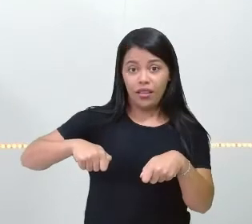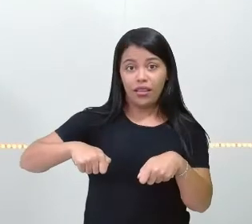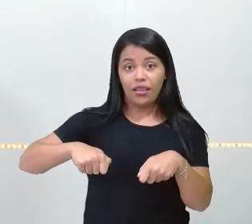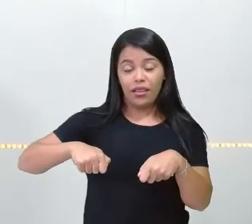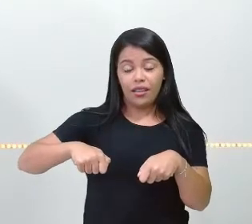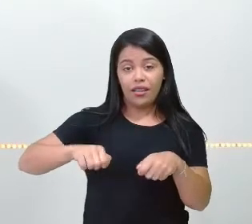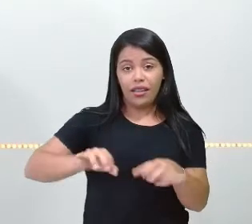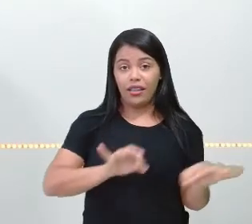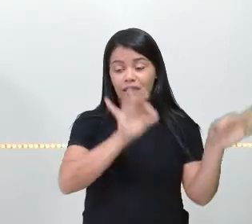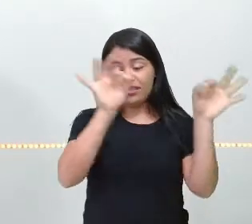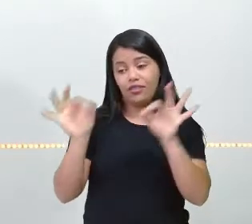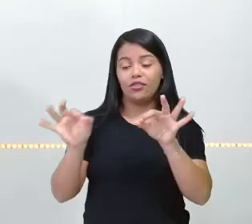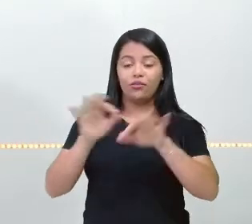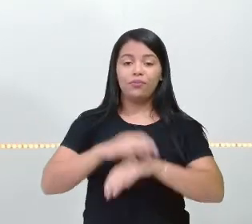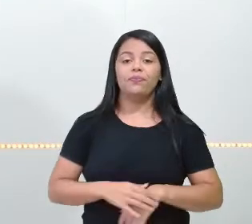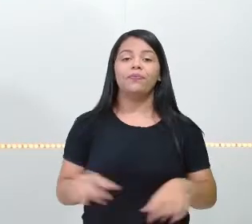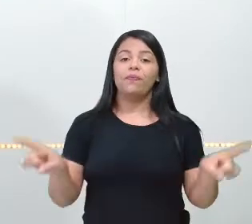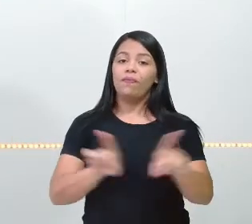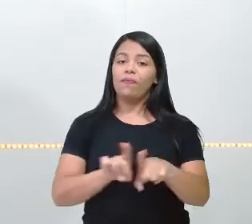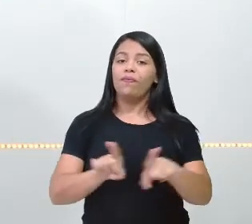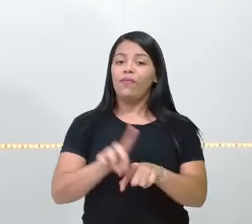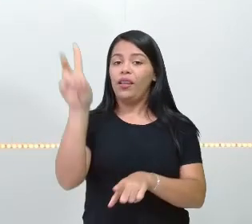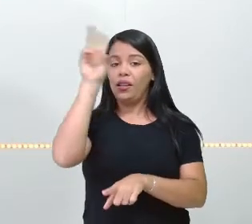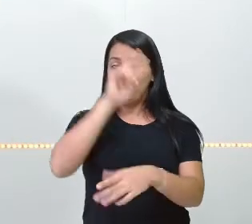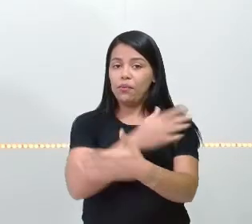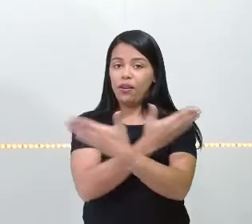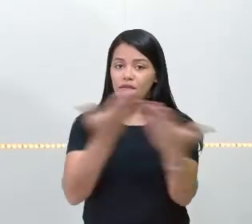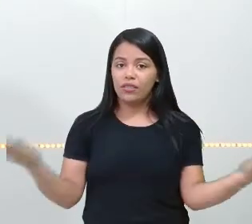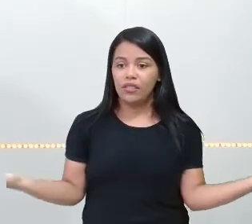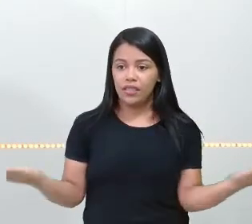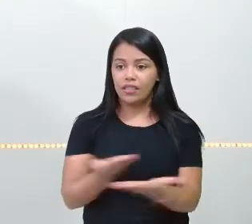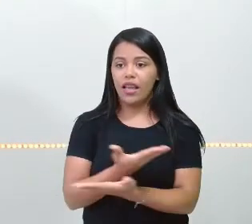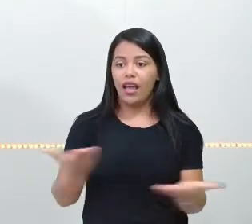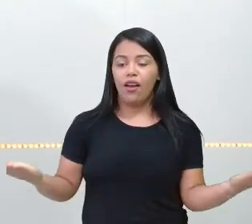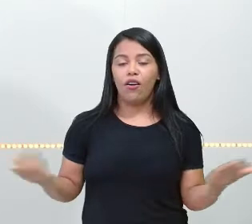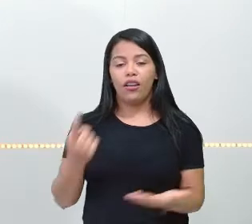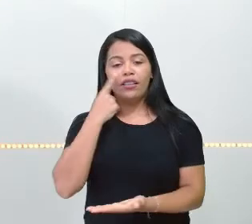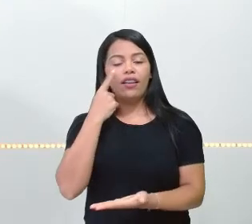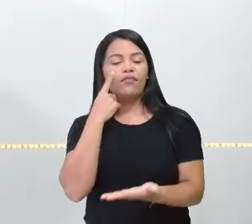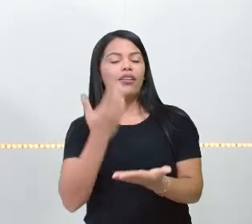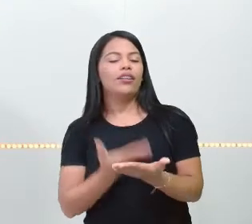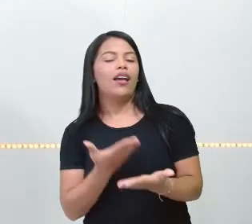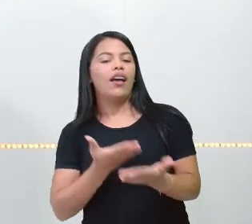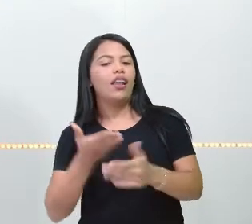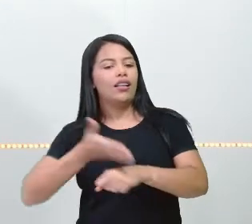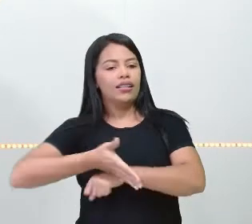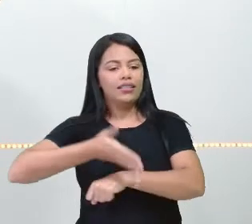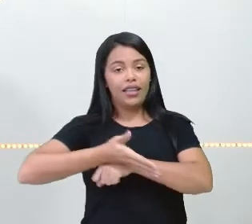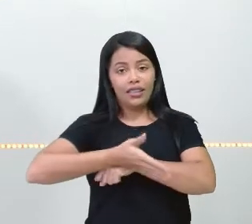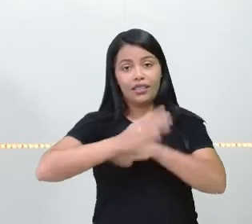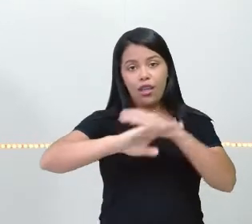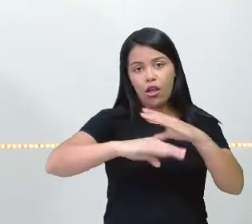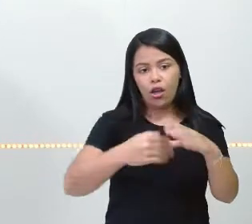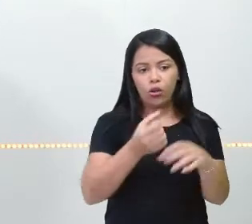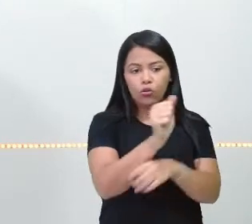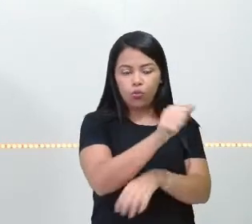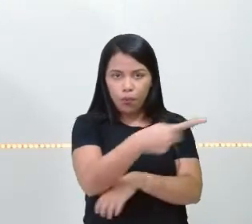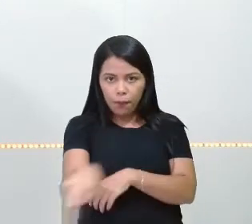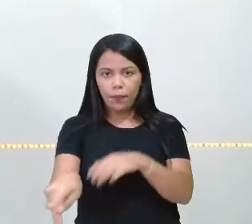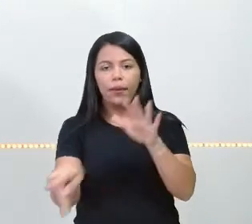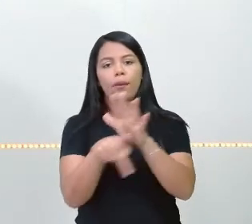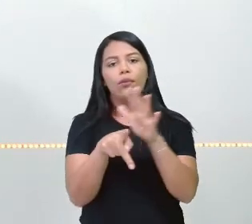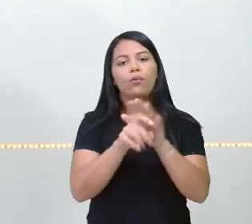também lembrar a vocês aí que estão assistindo a aula pelo aplicativo do Educa Recife, que vocês podem